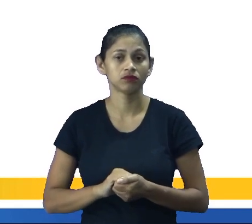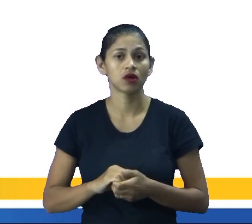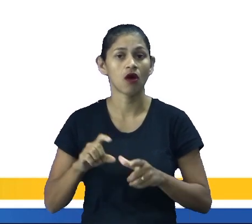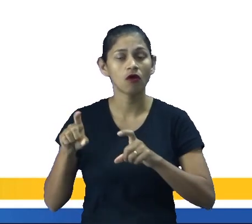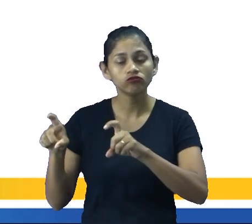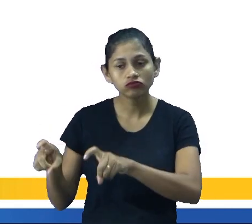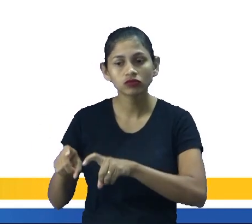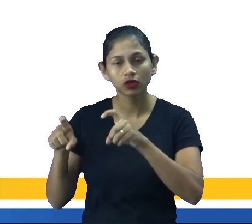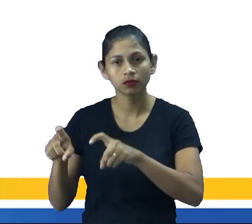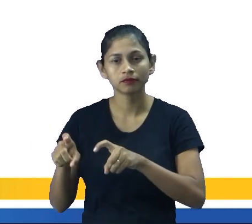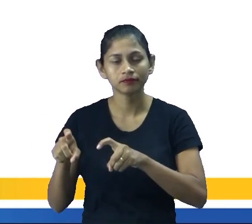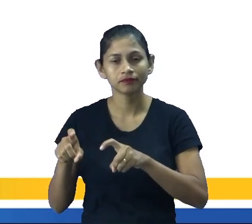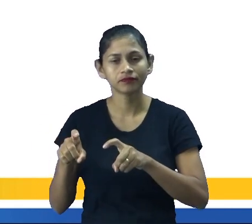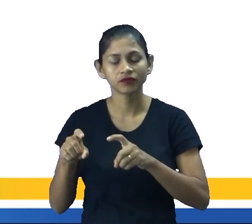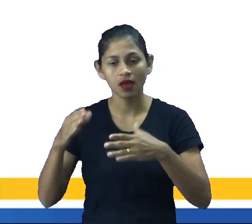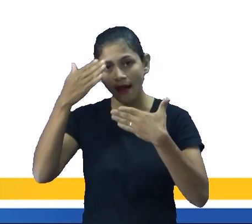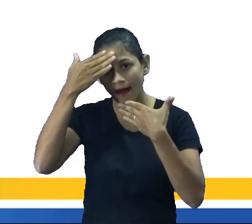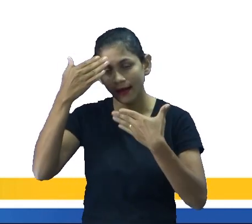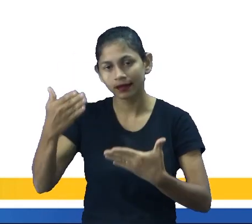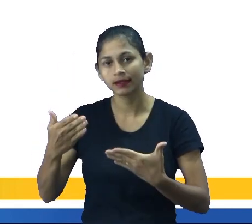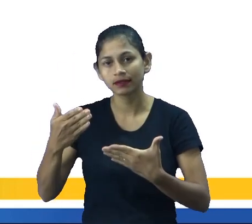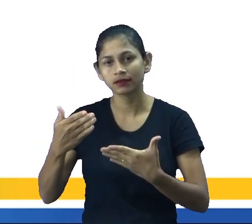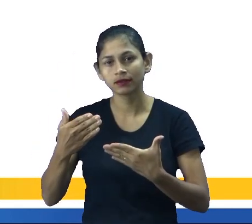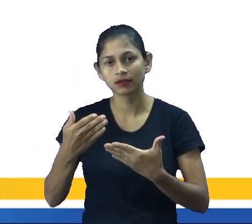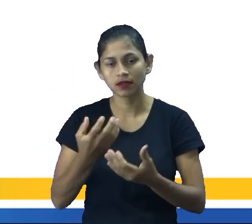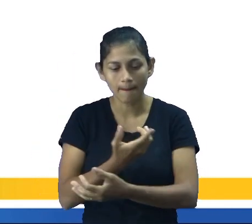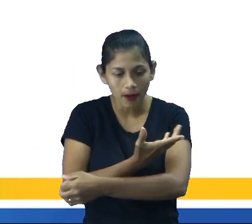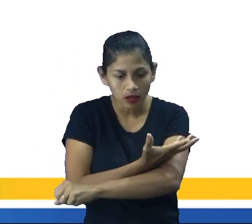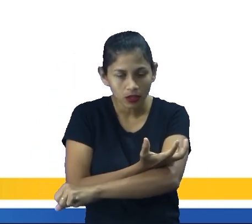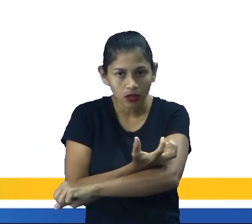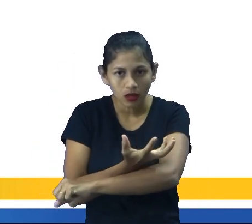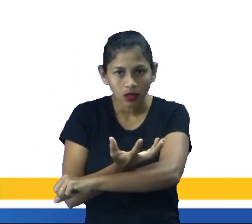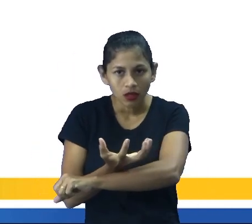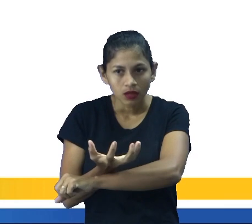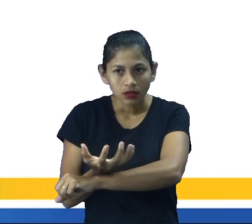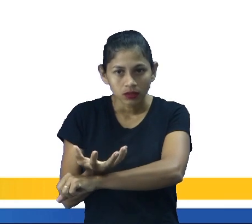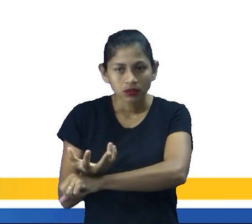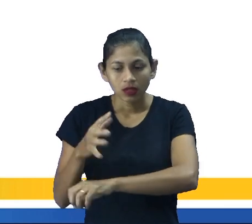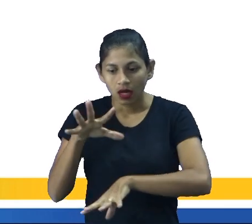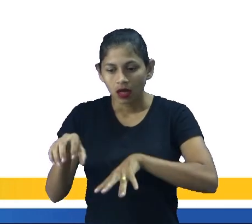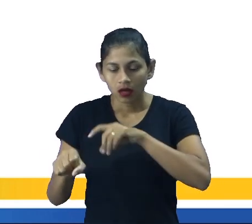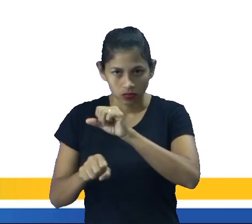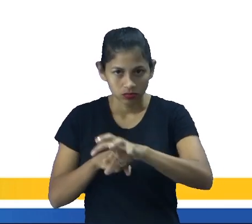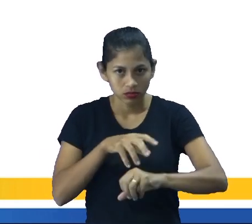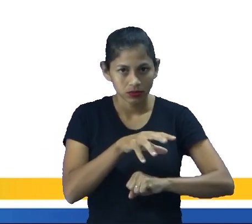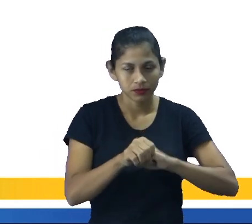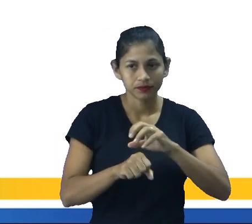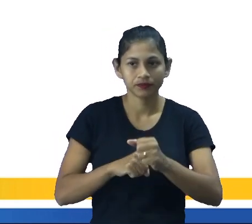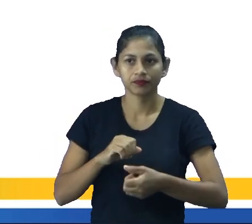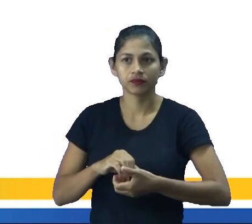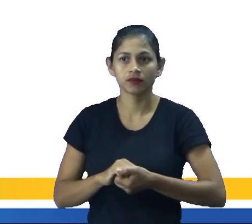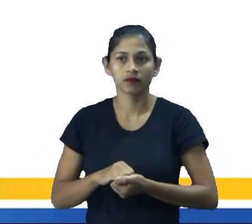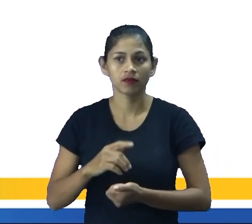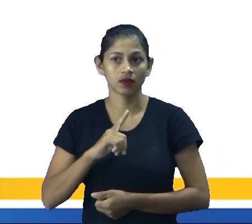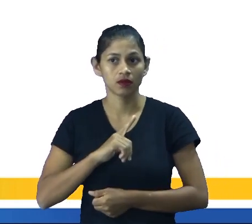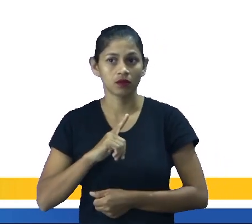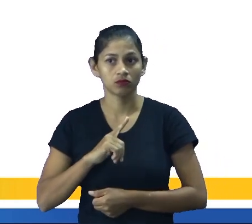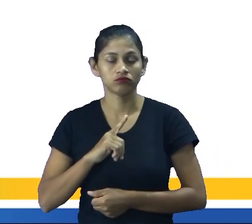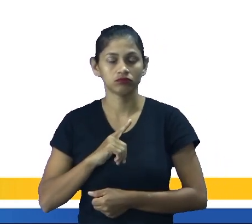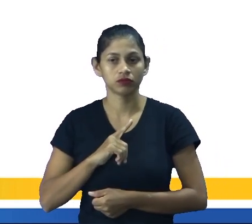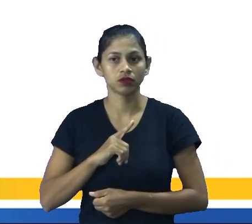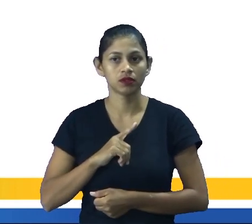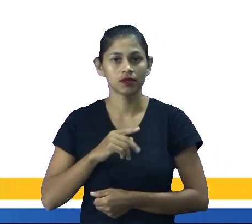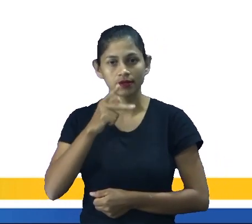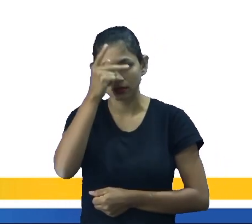agradecerem pela colheita. E aí vocês veem na imagem, né, as pessoas dançando quadrilha, que é uma dança típica exatamente do São